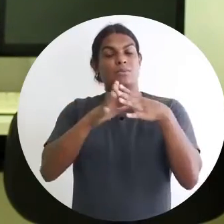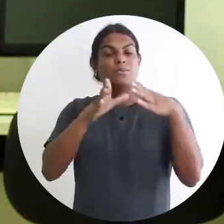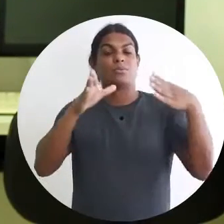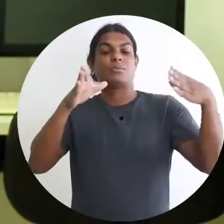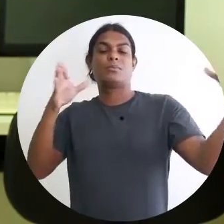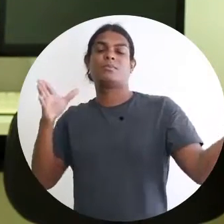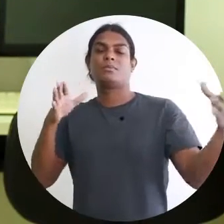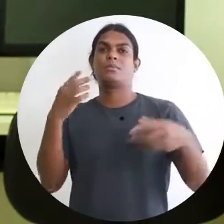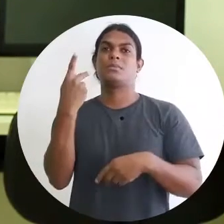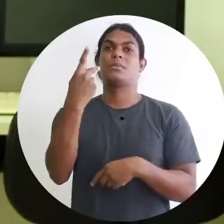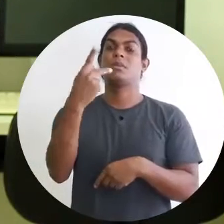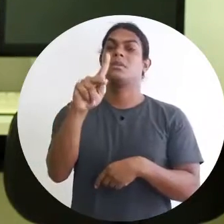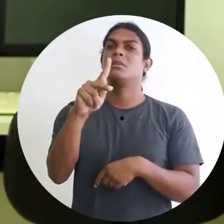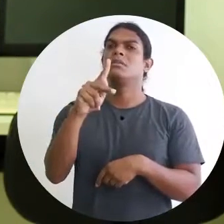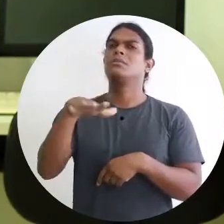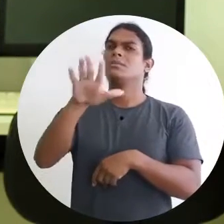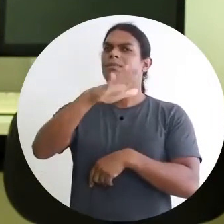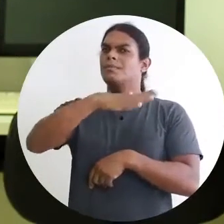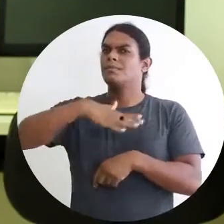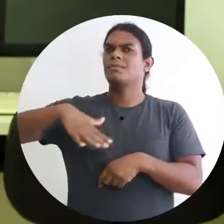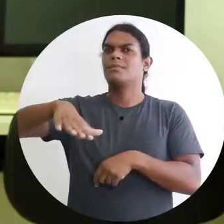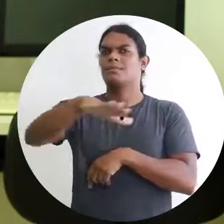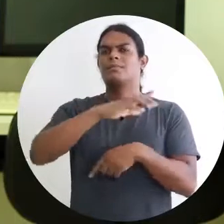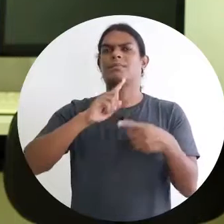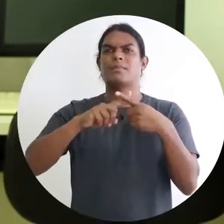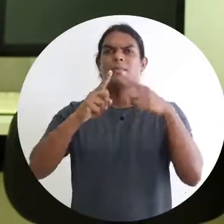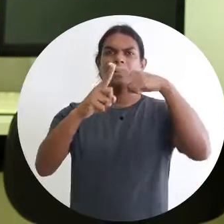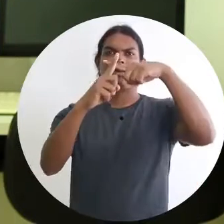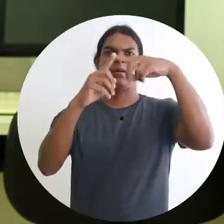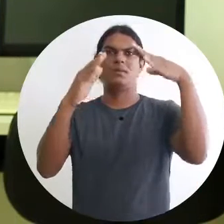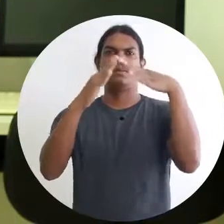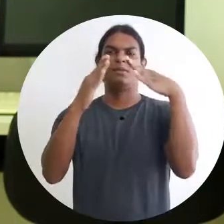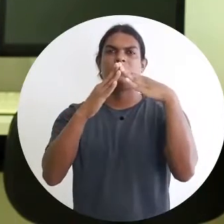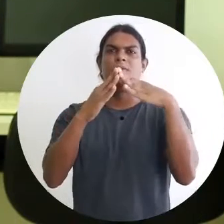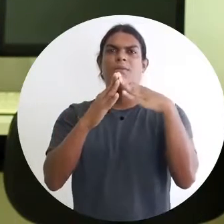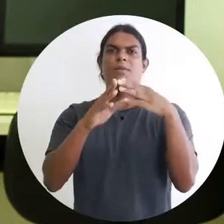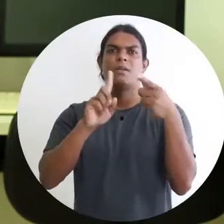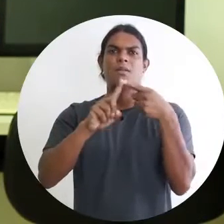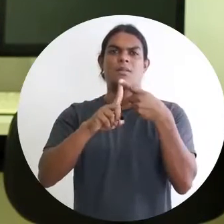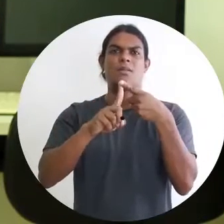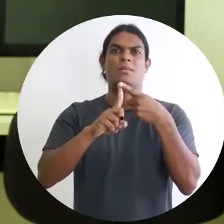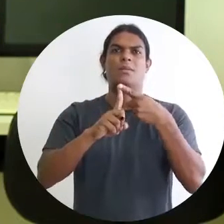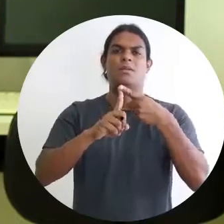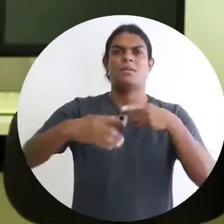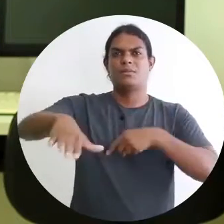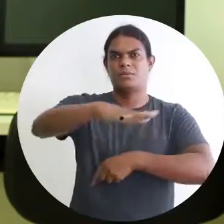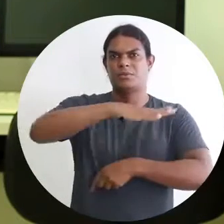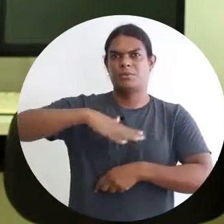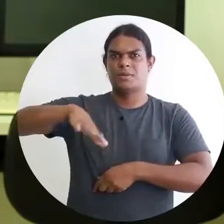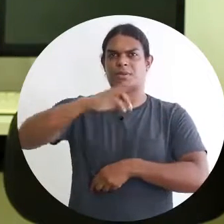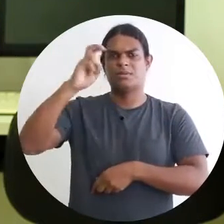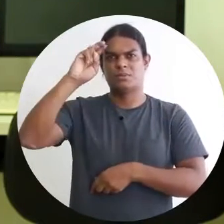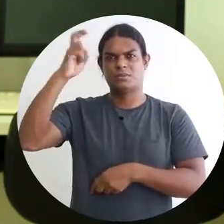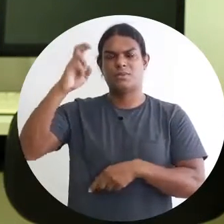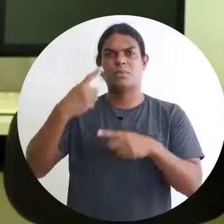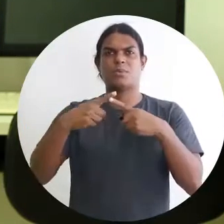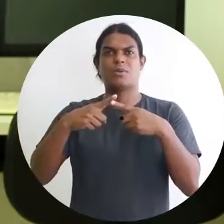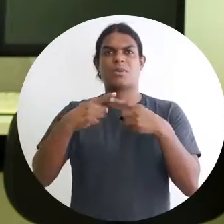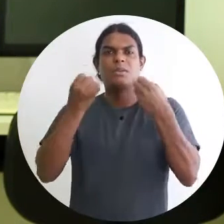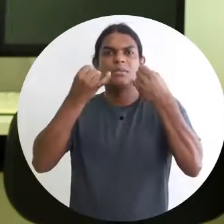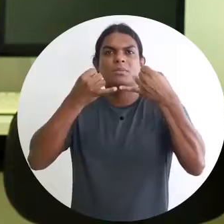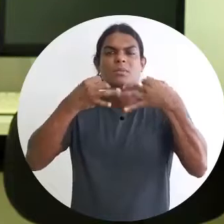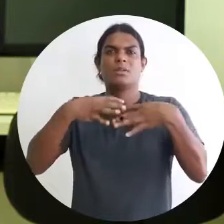região, a igreja, ela é um espaço cultural, ela conta a história da sua cidade, da fundação da sua cidade, dos